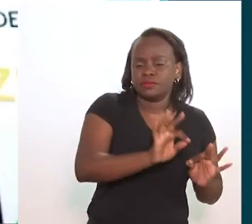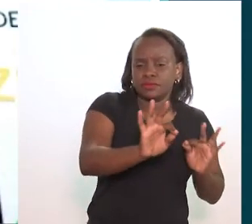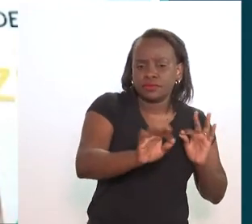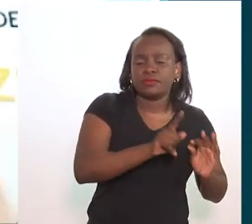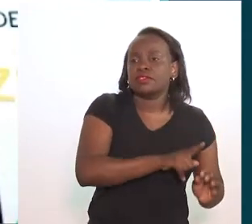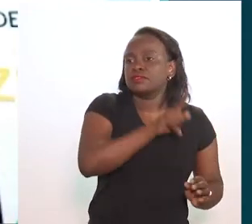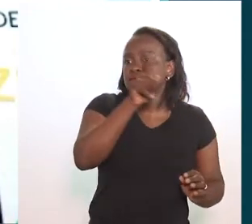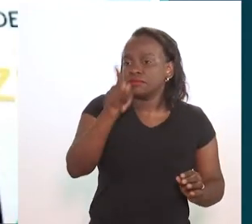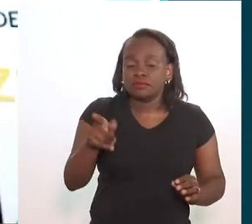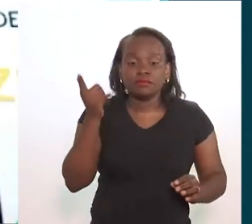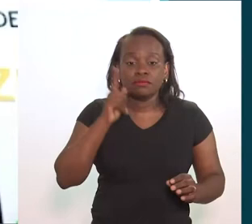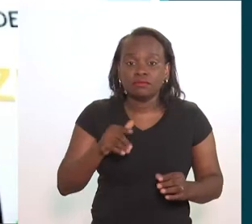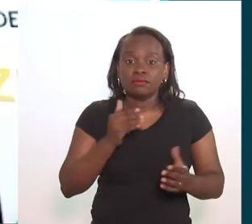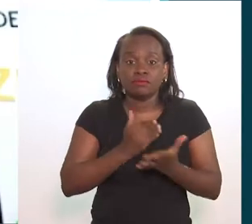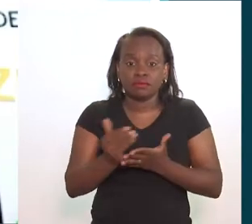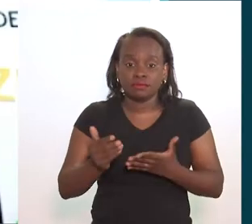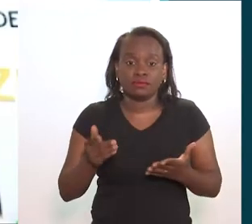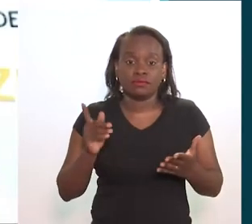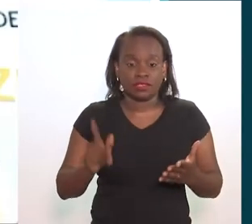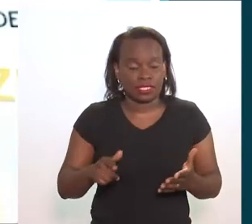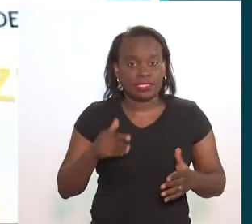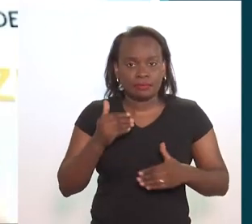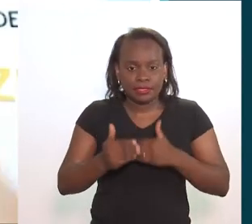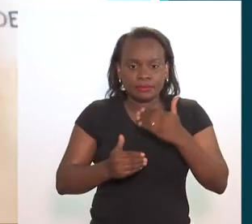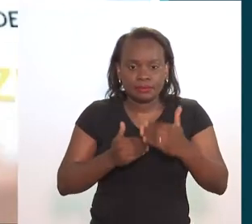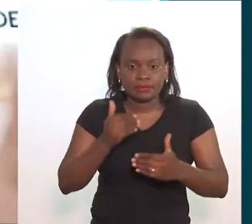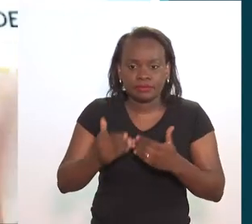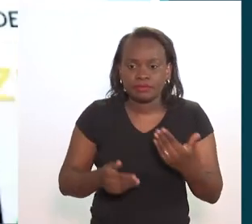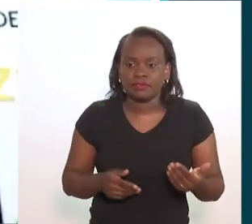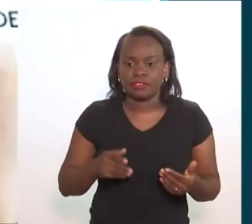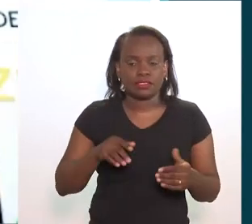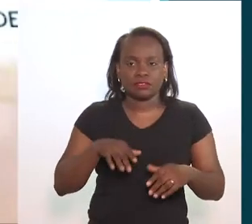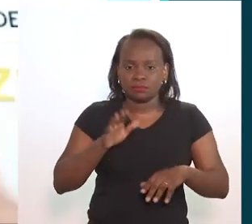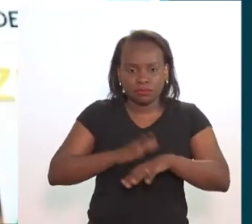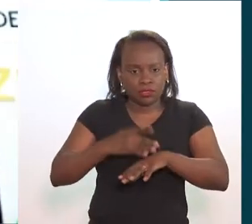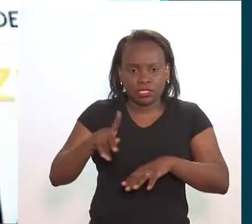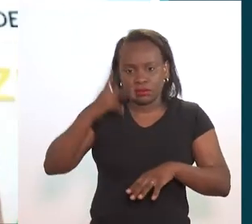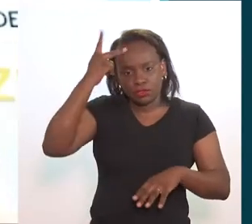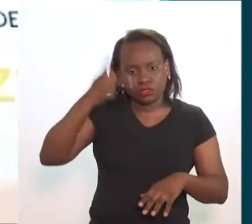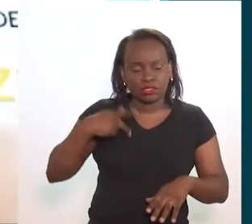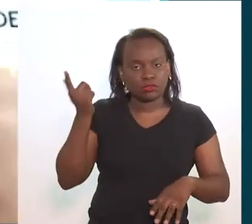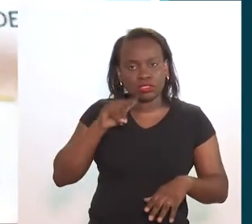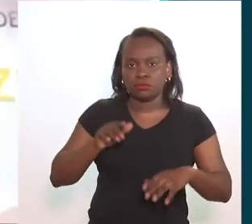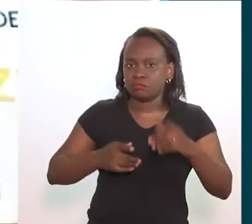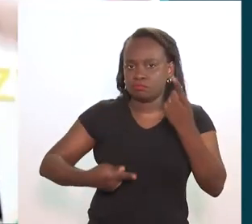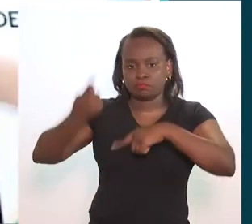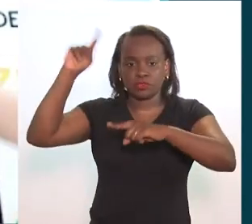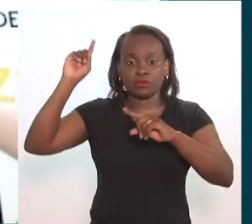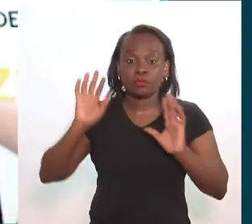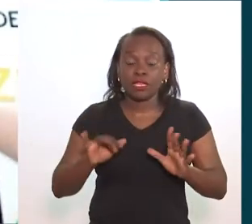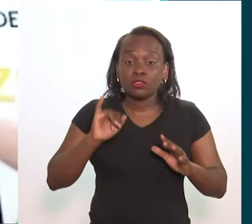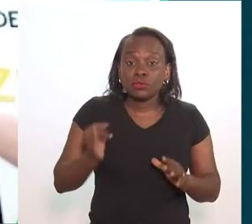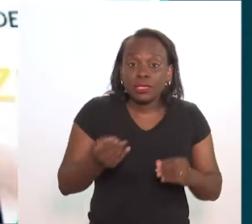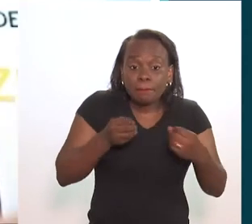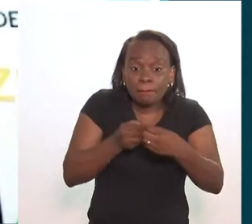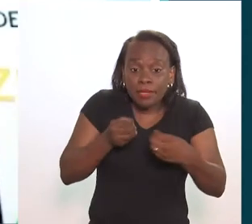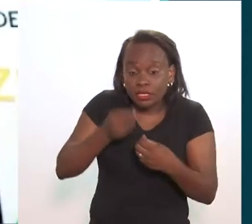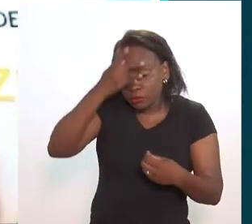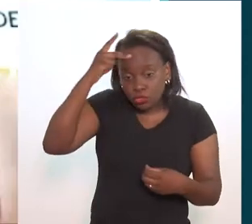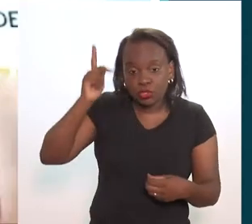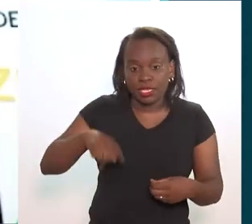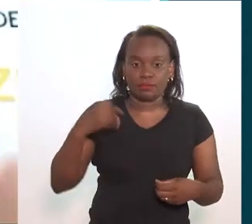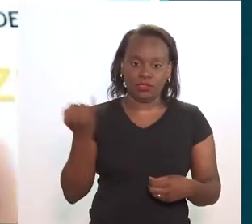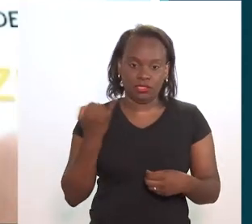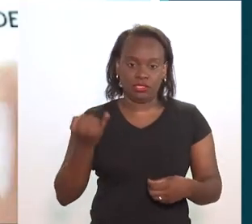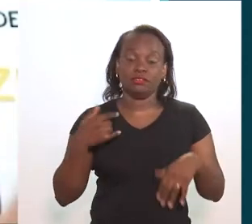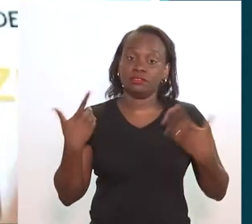administrativo e cultural do Rio de Janeiro e puderam lançar-se a partir do início, mas eles foram seguindo seus voos próprios. Mas